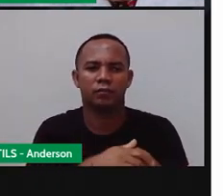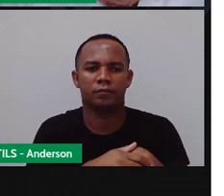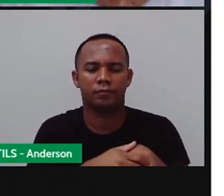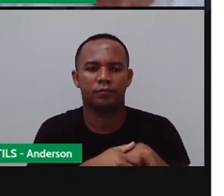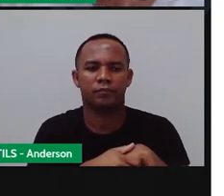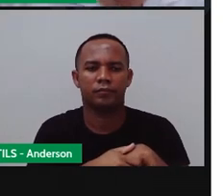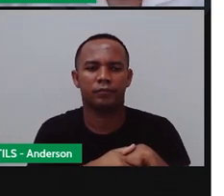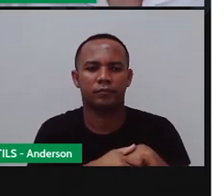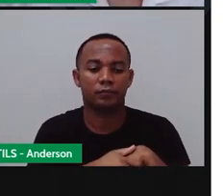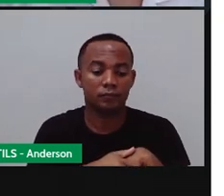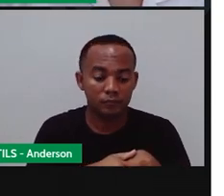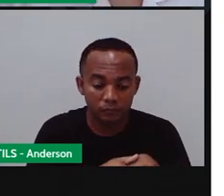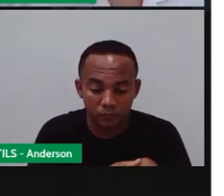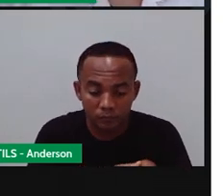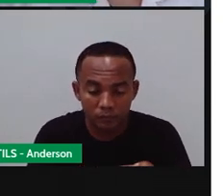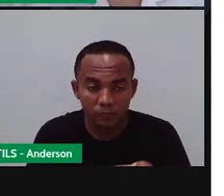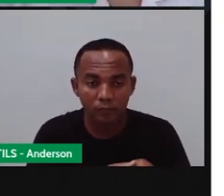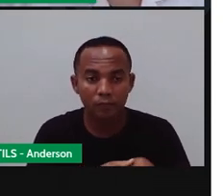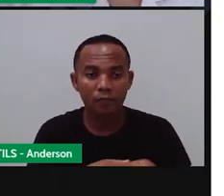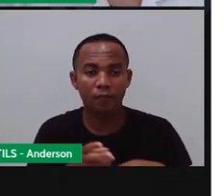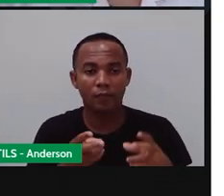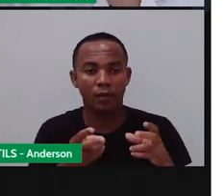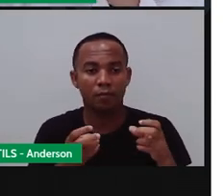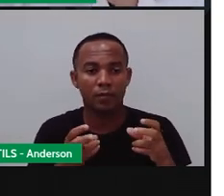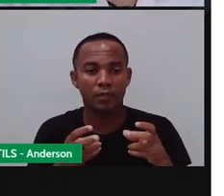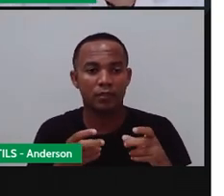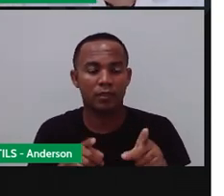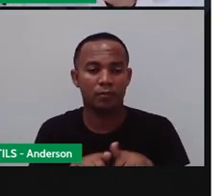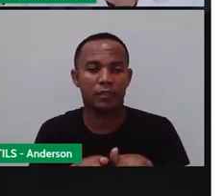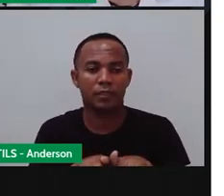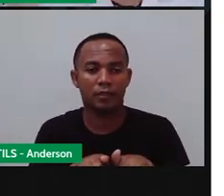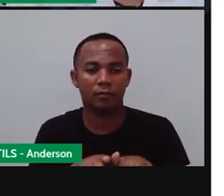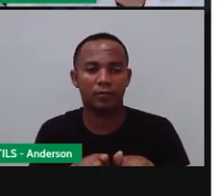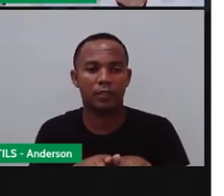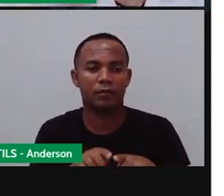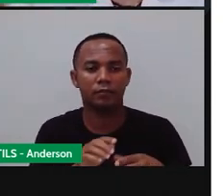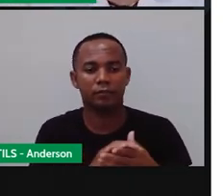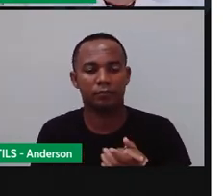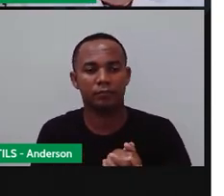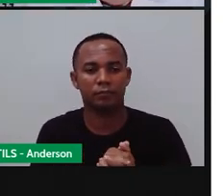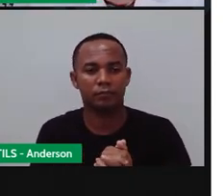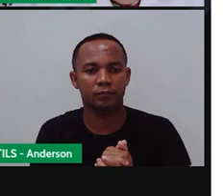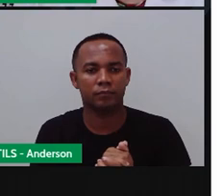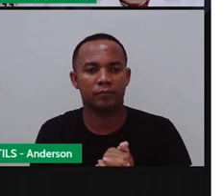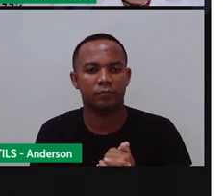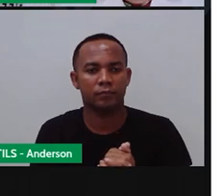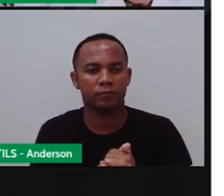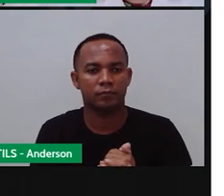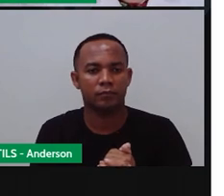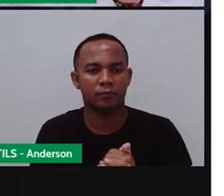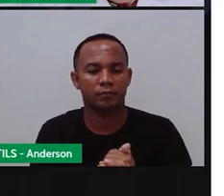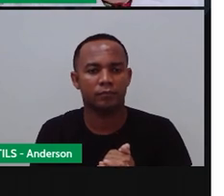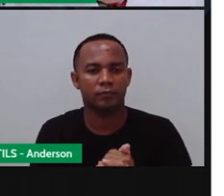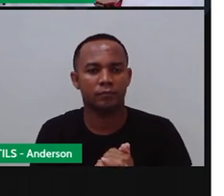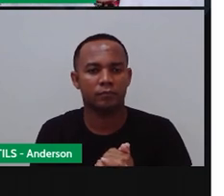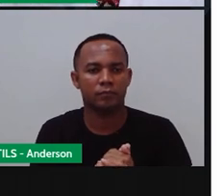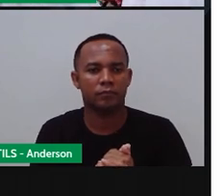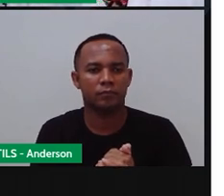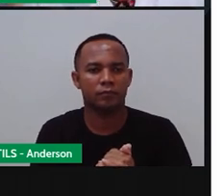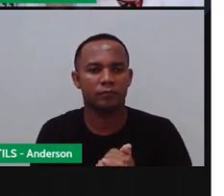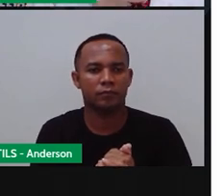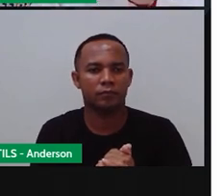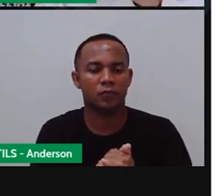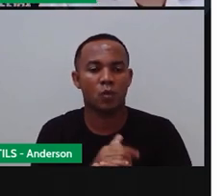e olhar assim pra baixo, a gente consegue ver a nossa sombra. E vai perceber que em determinados momentos do dia, a nossa sombra é um pouco maior.